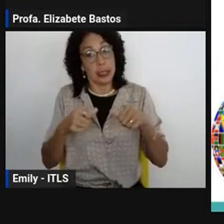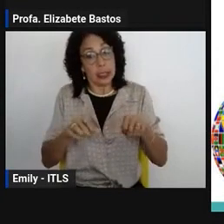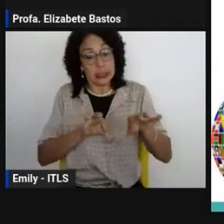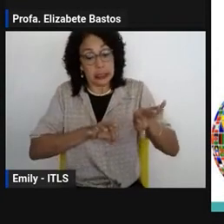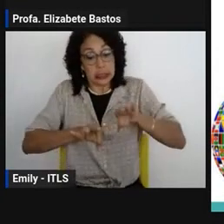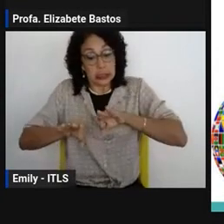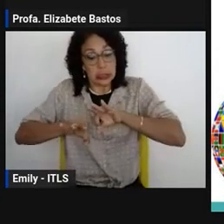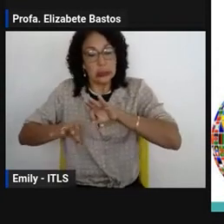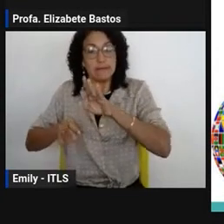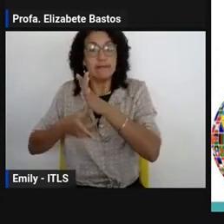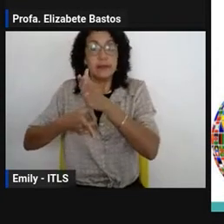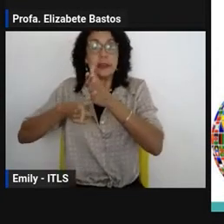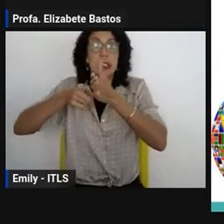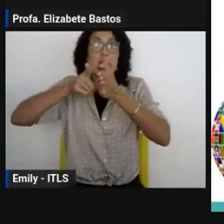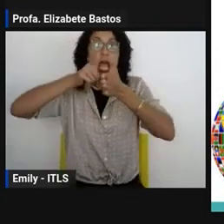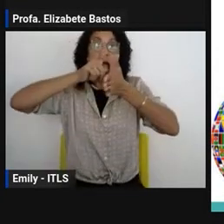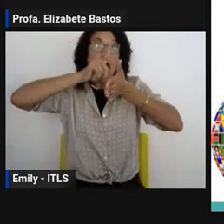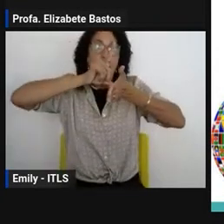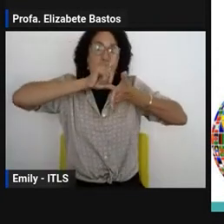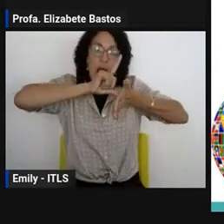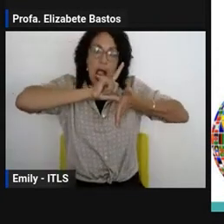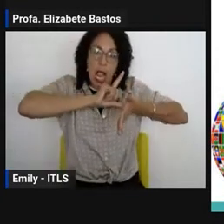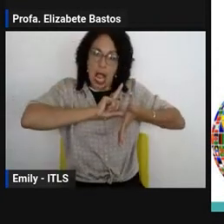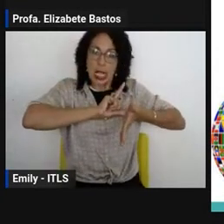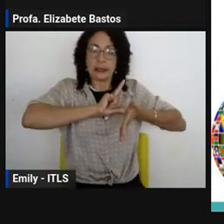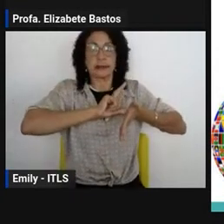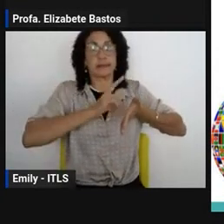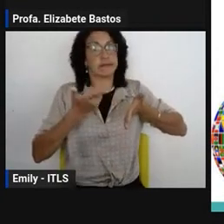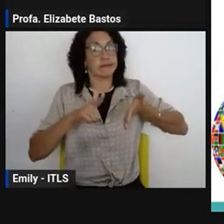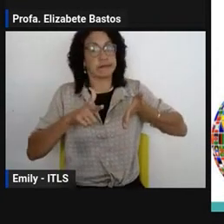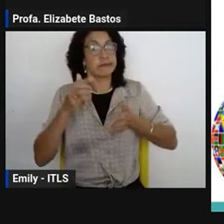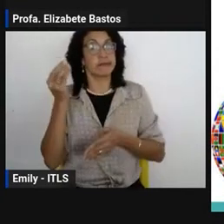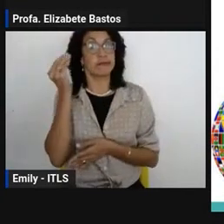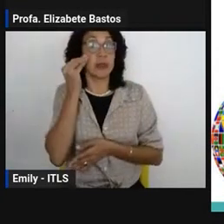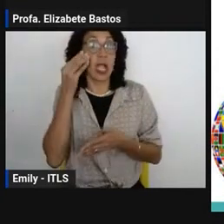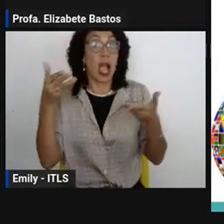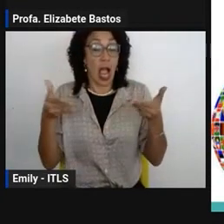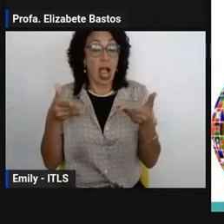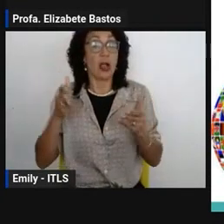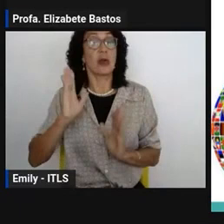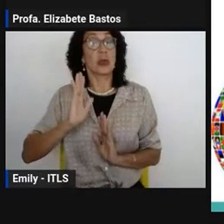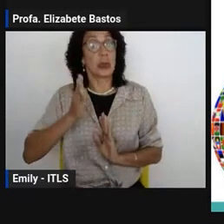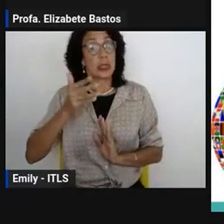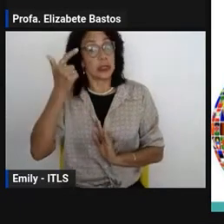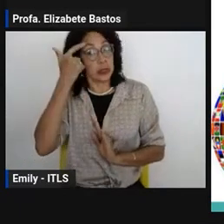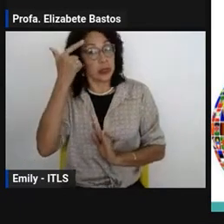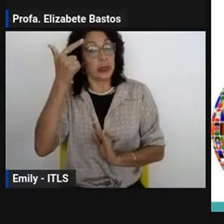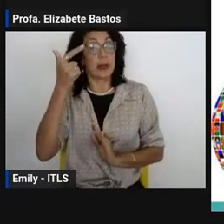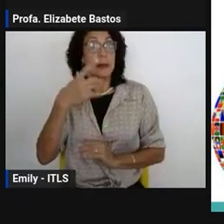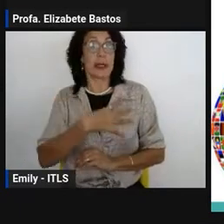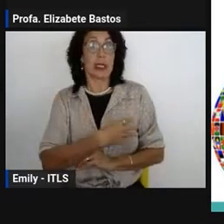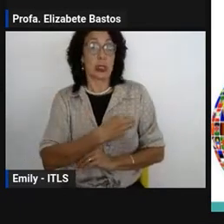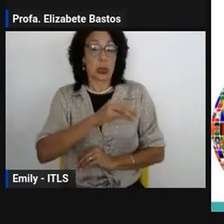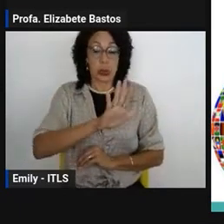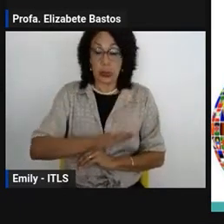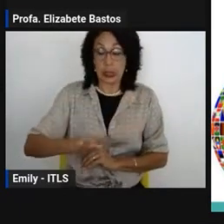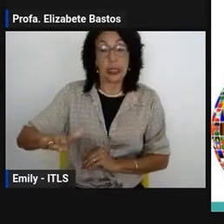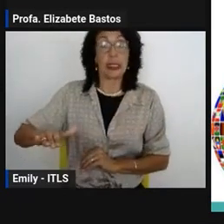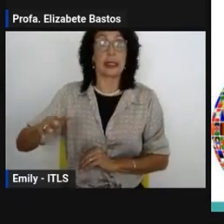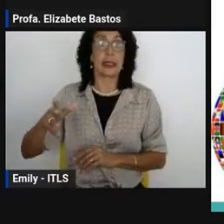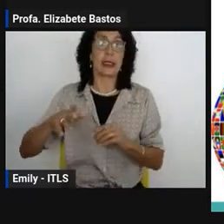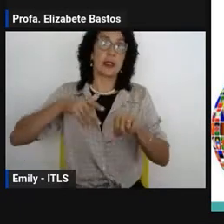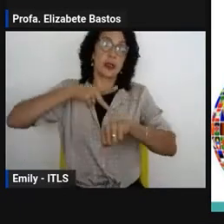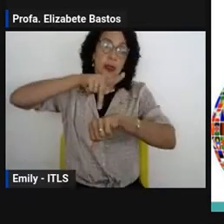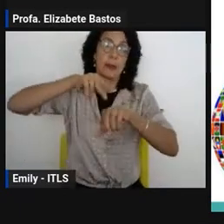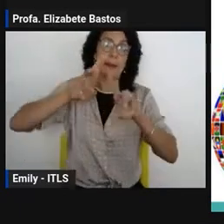já essa população que se encontra e as que estão por chegar. Um dos objetivos desse